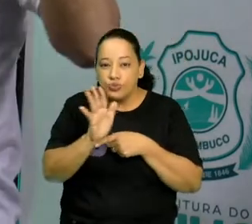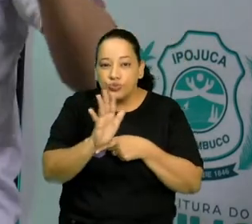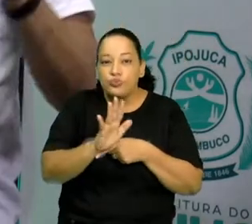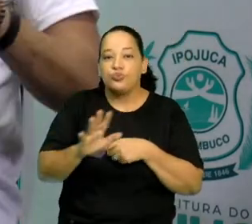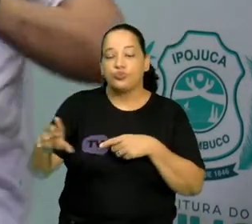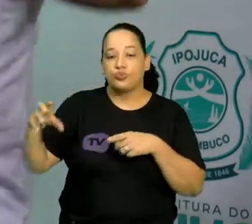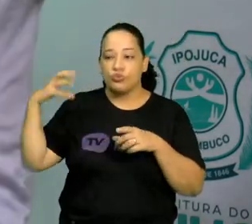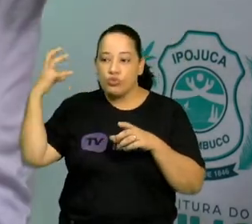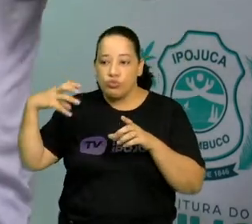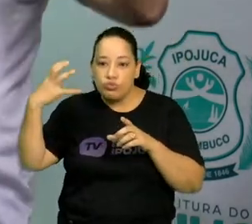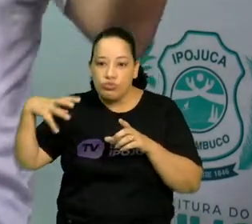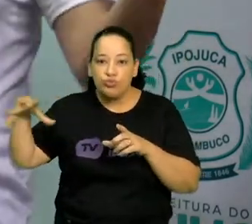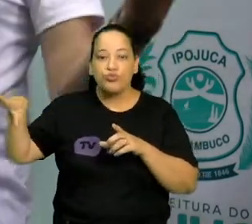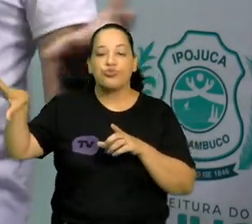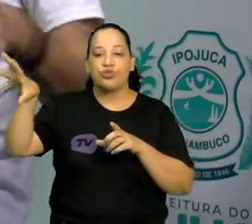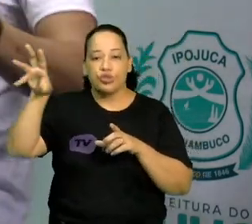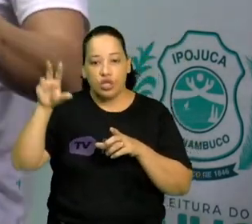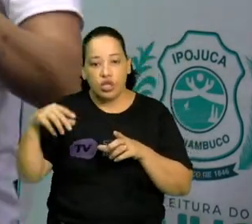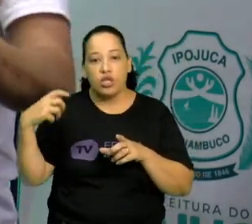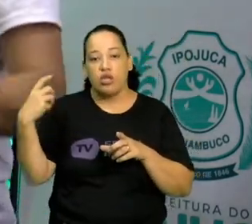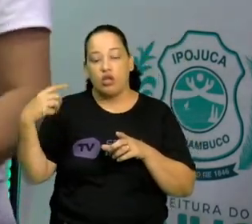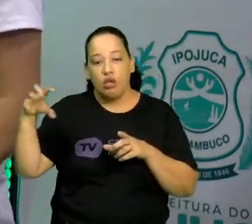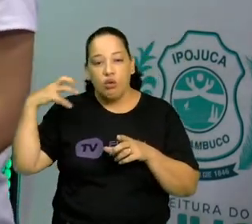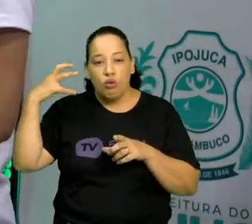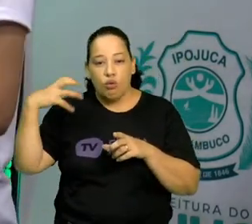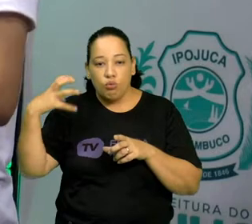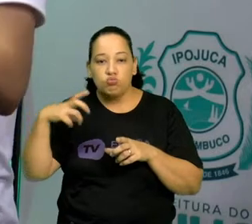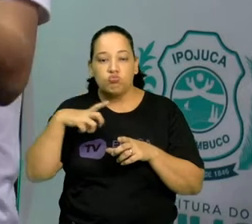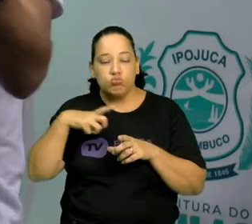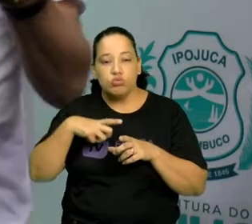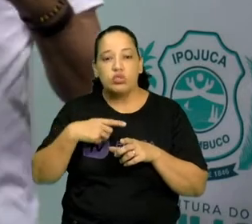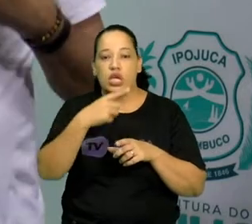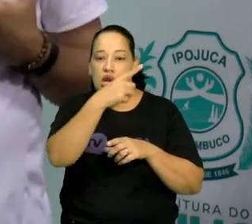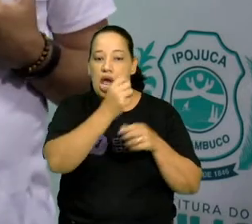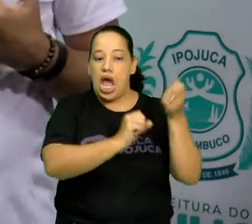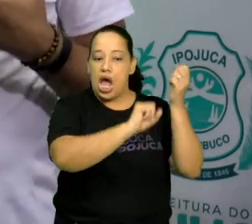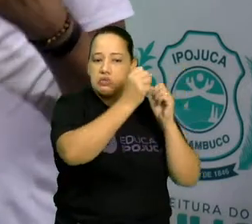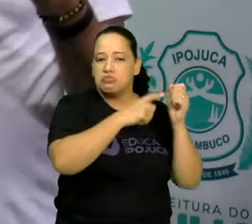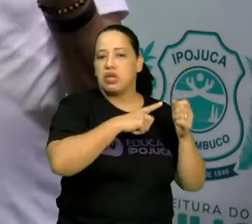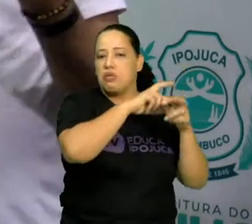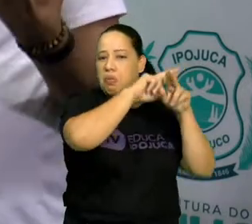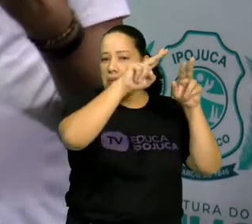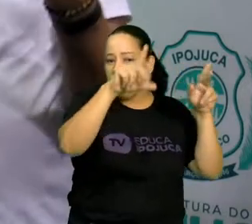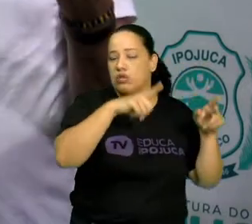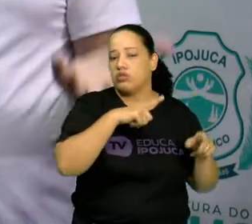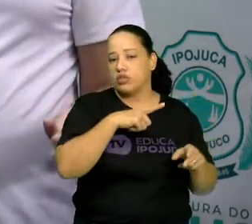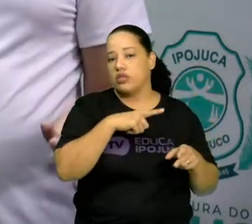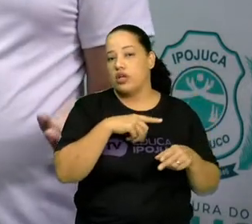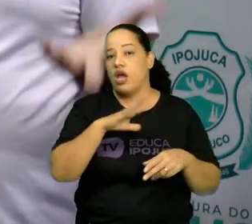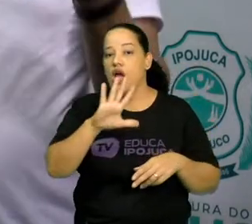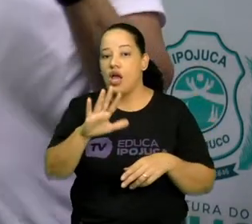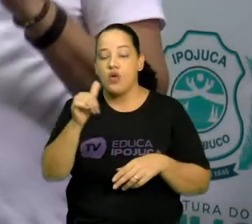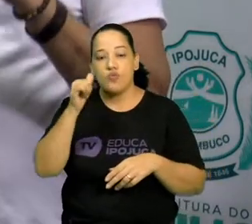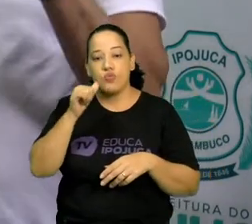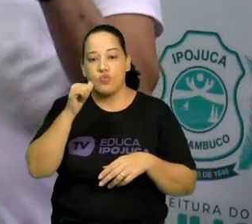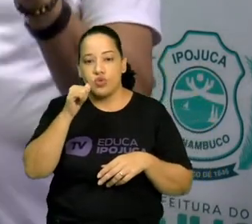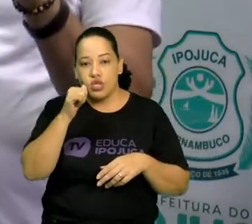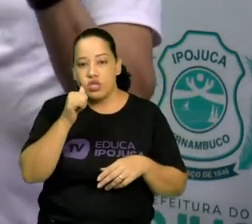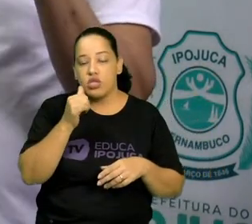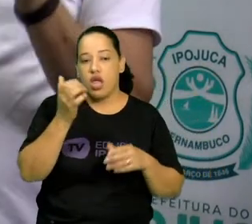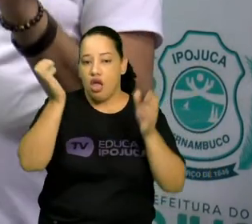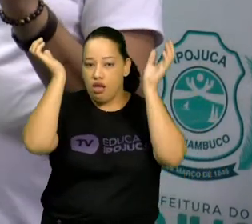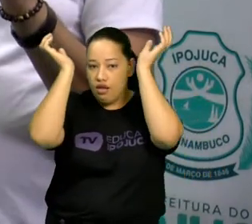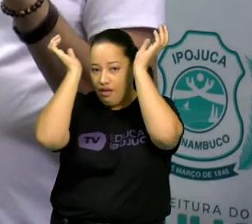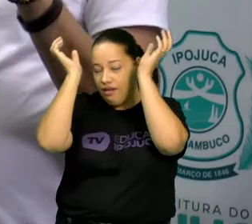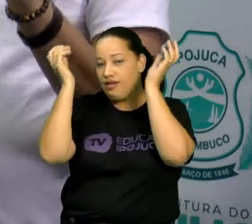som no cinema, já tem uma indústria em Hollywood, já tem tudo isso. E a grande atriz, grande estrela era a Carmen Miranda, que por sinal não é